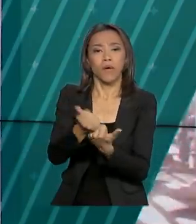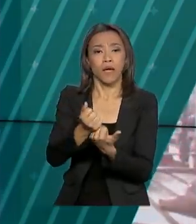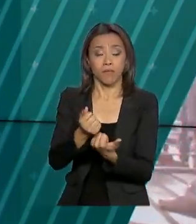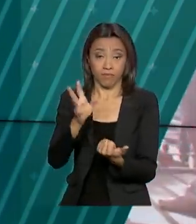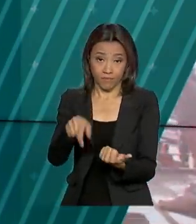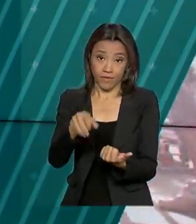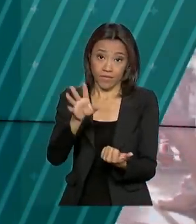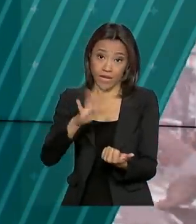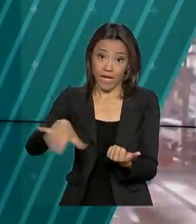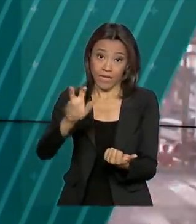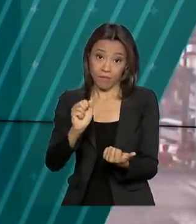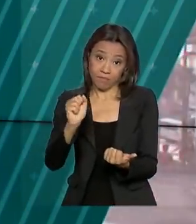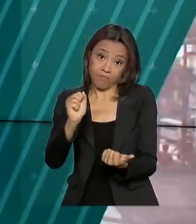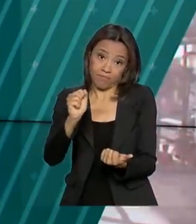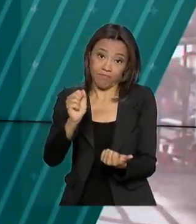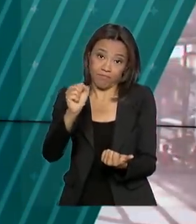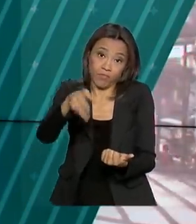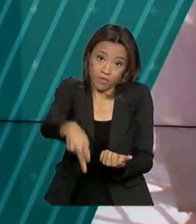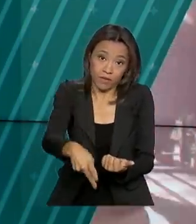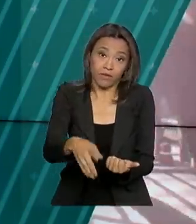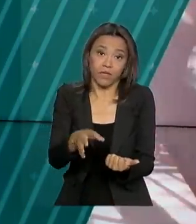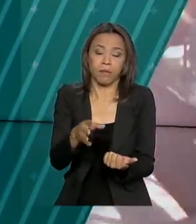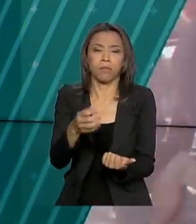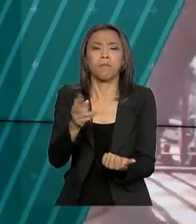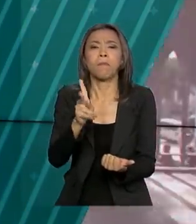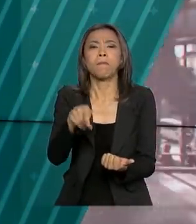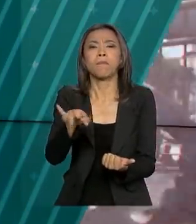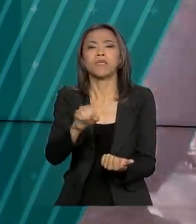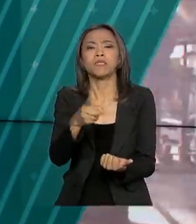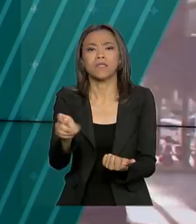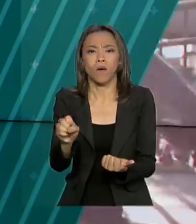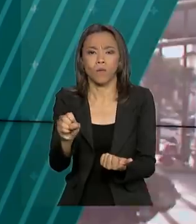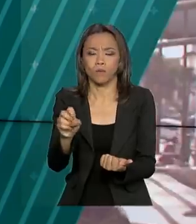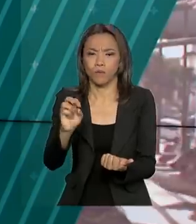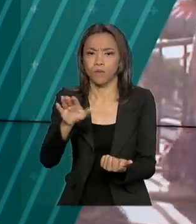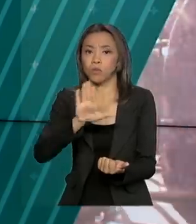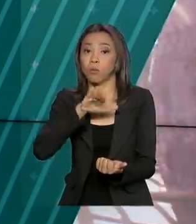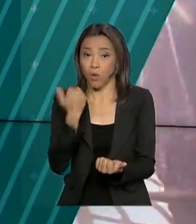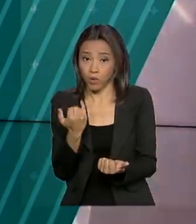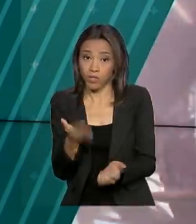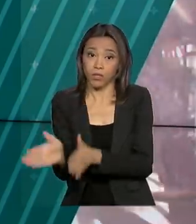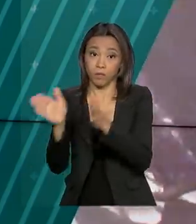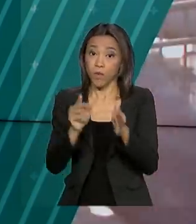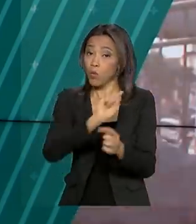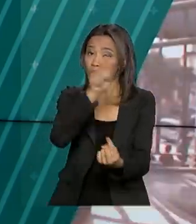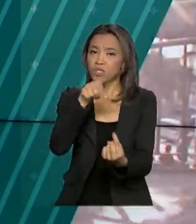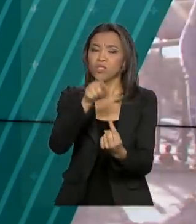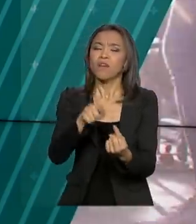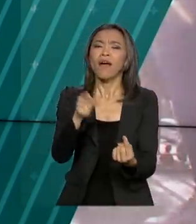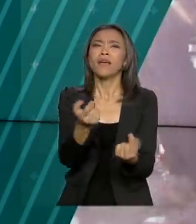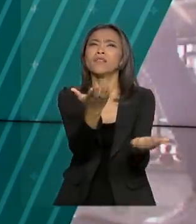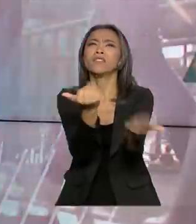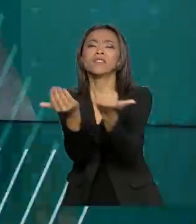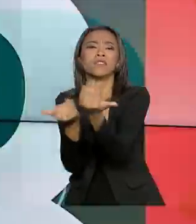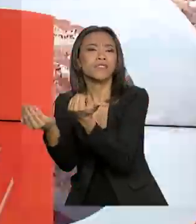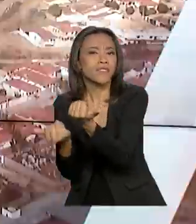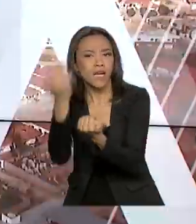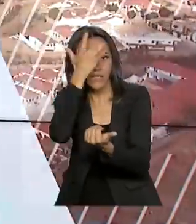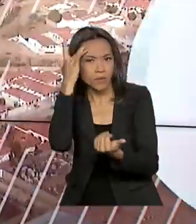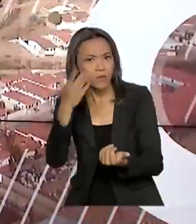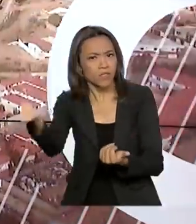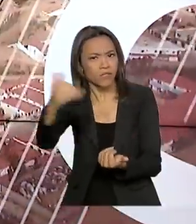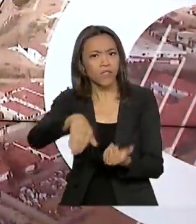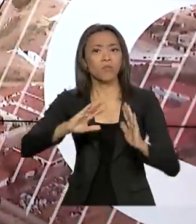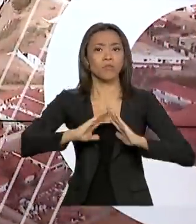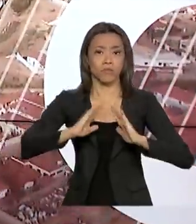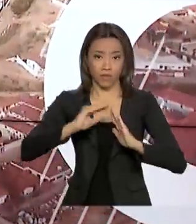morte. Antes, a renda comprovada deveria vir apenas da aposentadoria. A ideia é atrair os novos moradores para que injetem